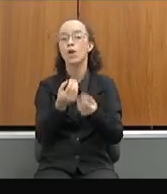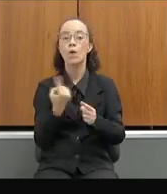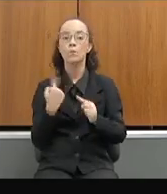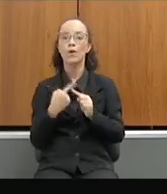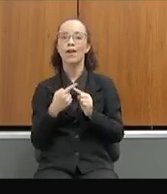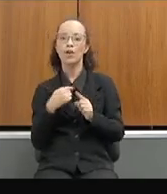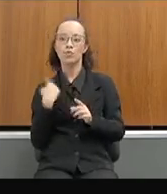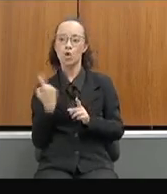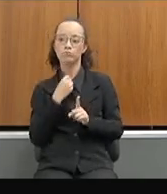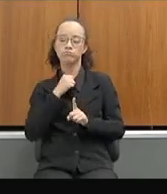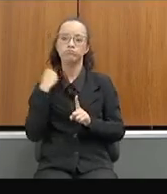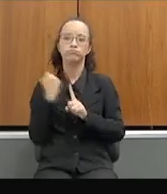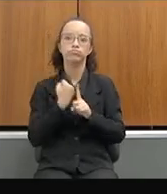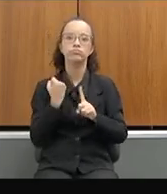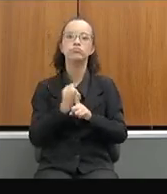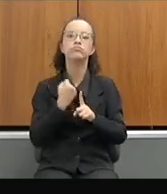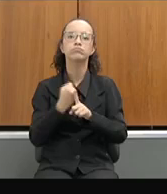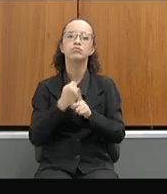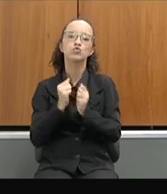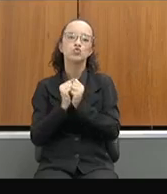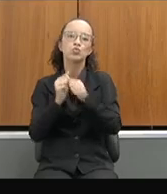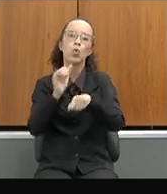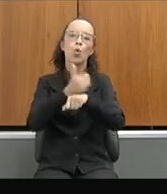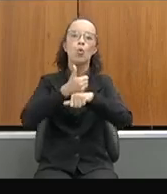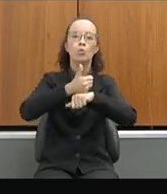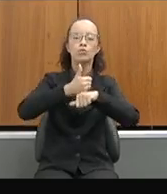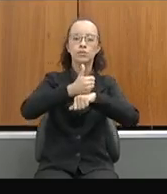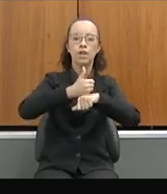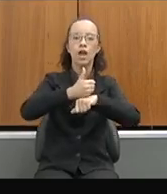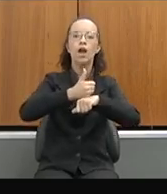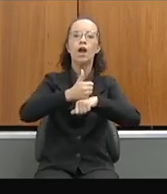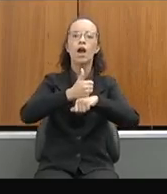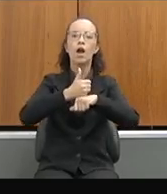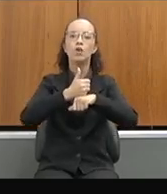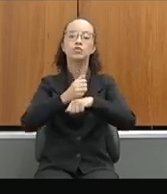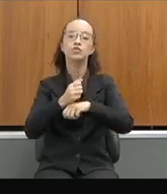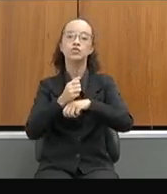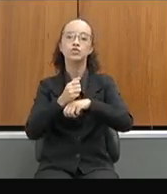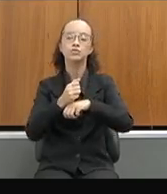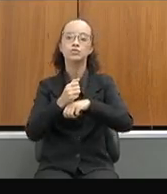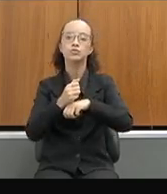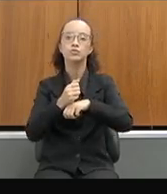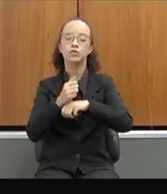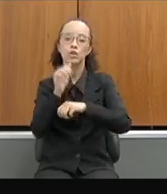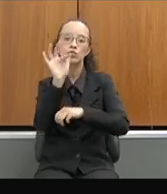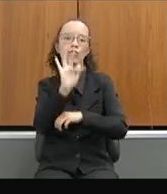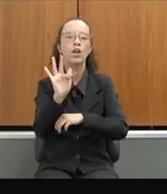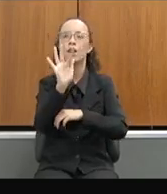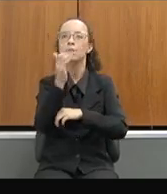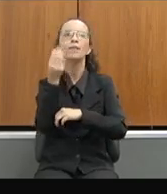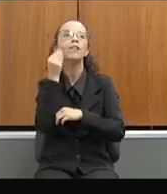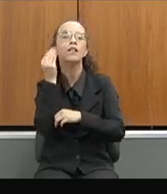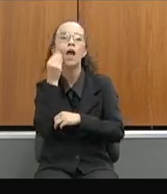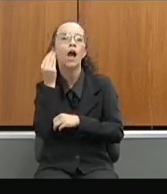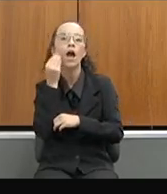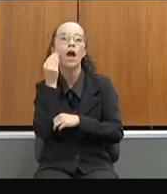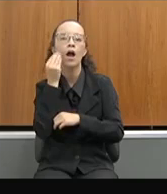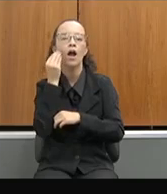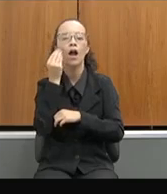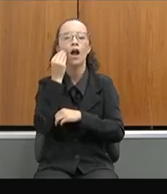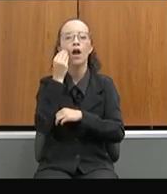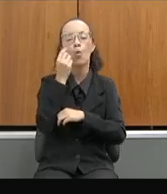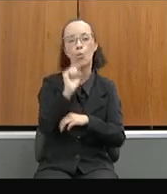com os profissionais do ensino superior que era de tentar pelo menos incorporar uma das